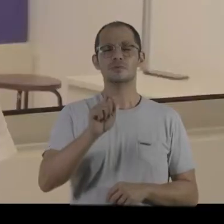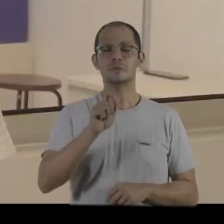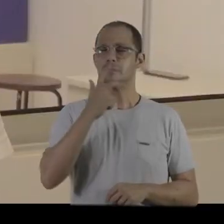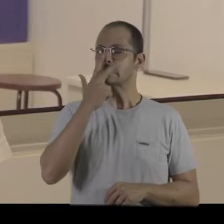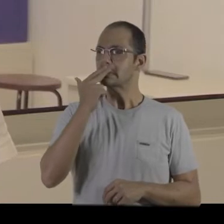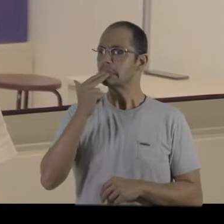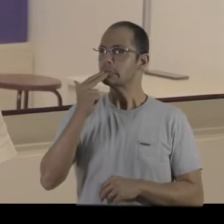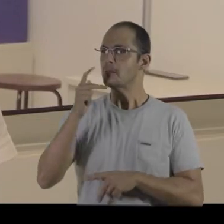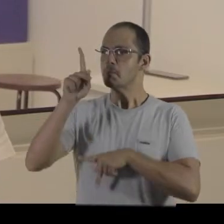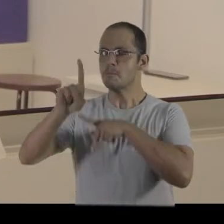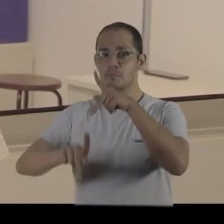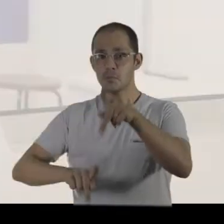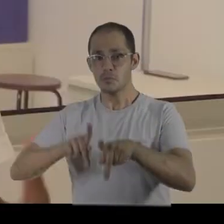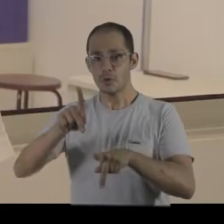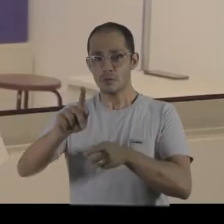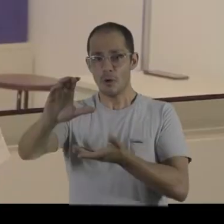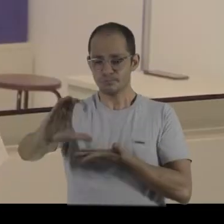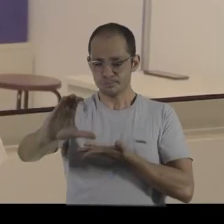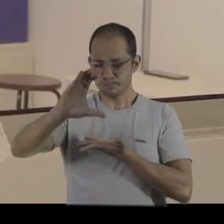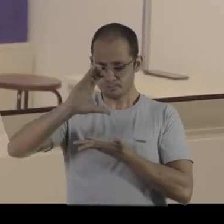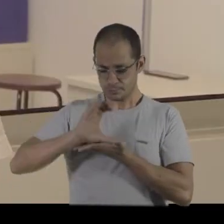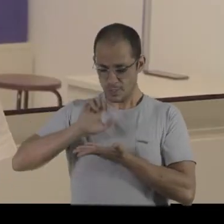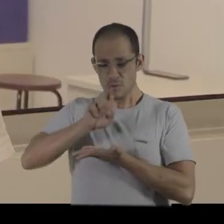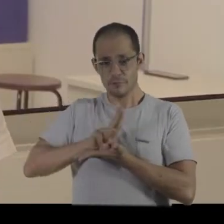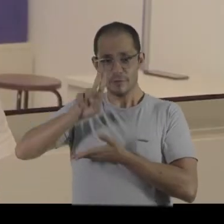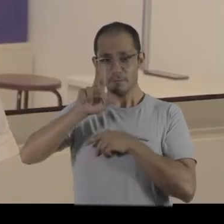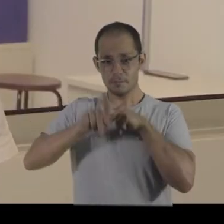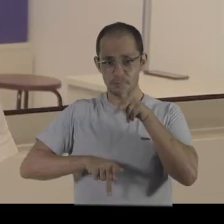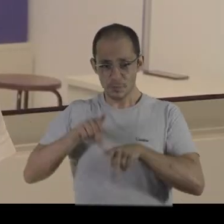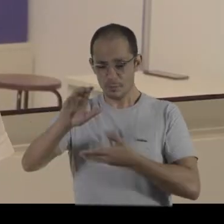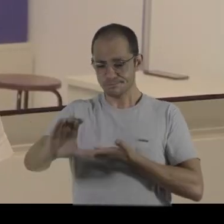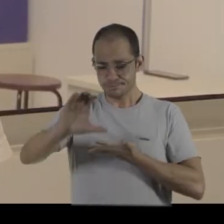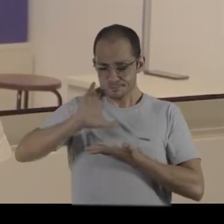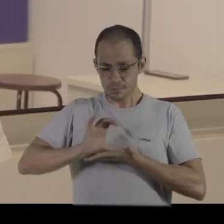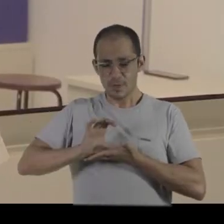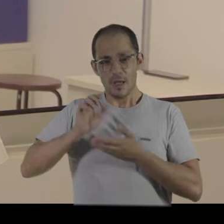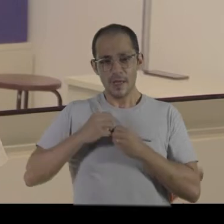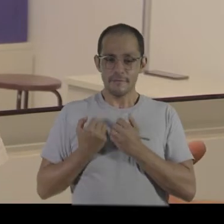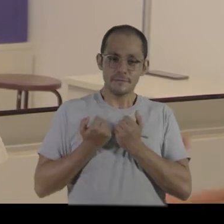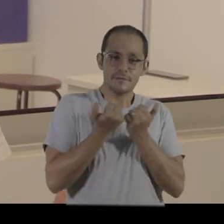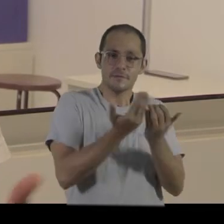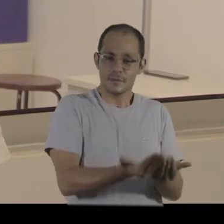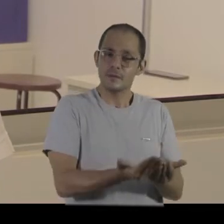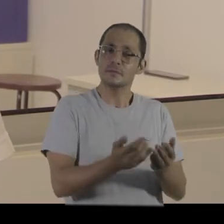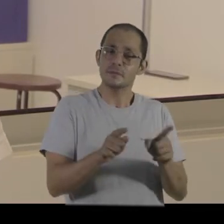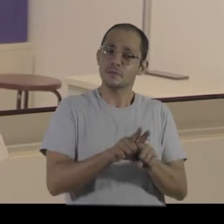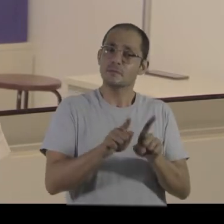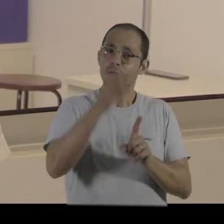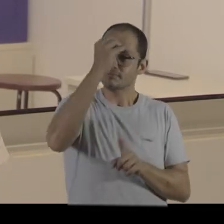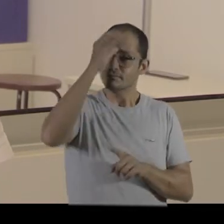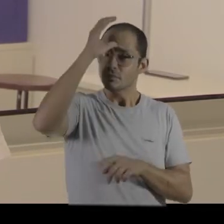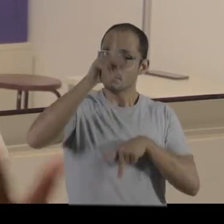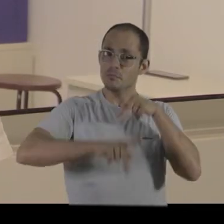muito uma forma de retornar, investimento que toda a população coloca, né? Na universidade pública, em todas as partes de